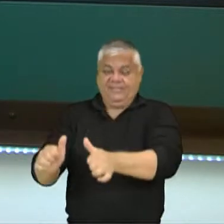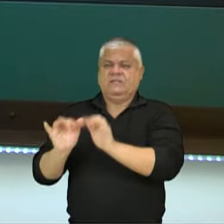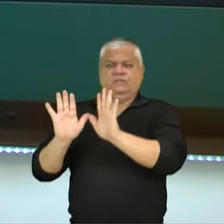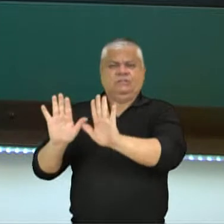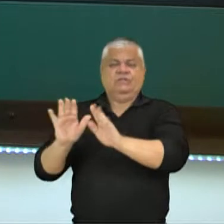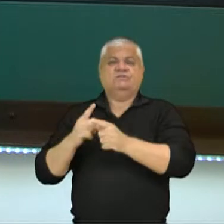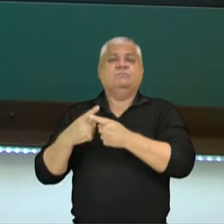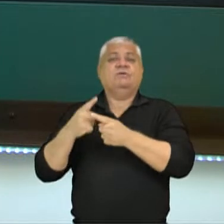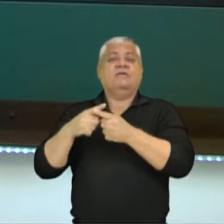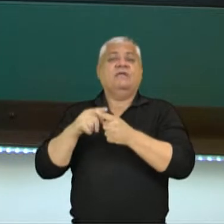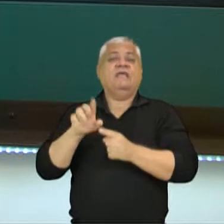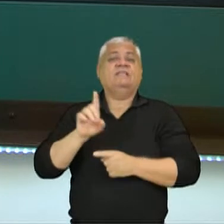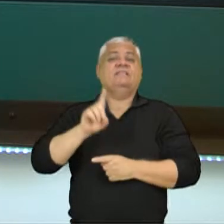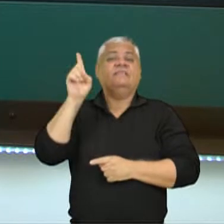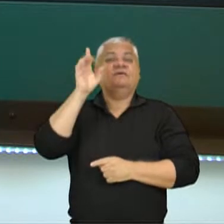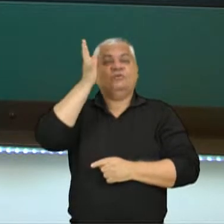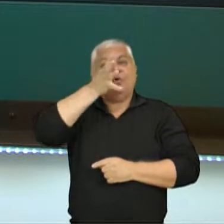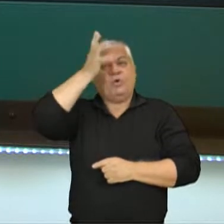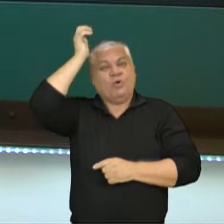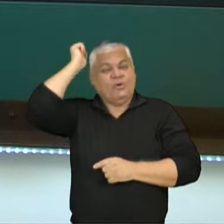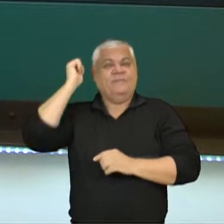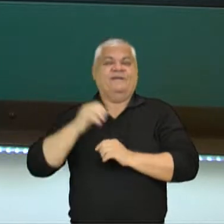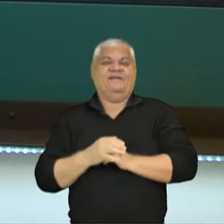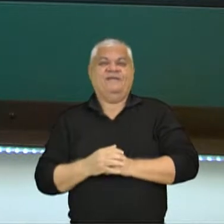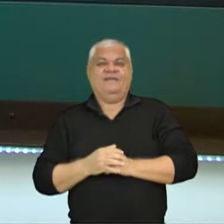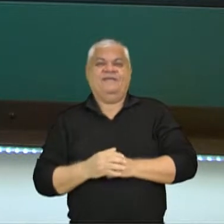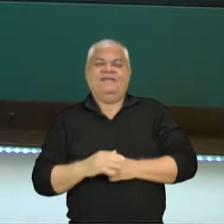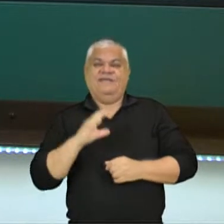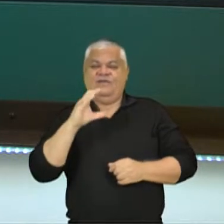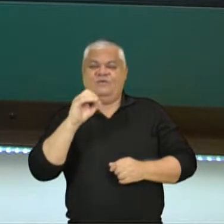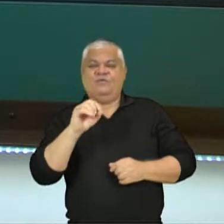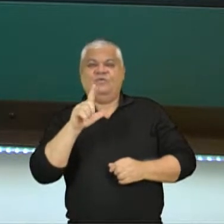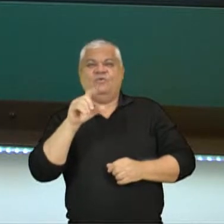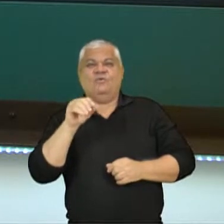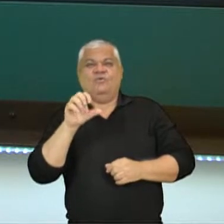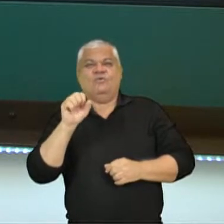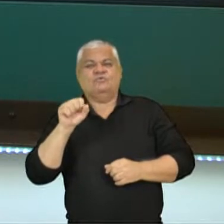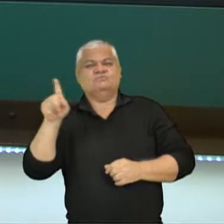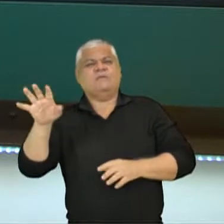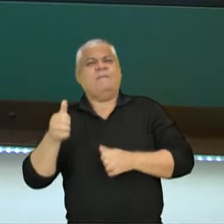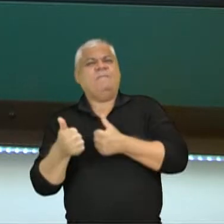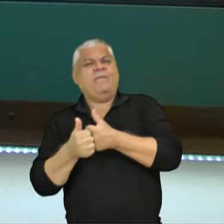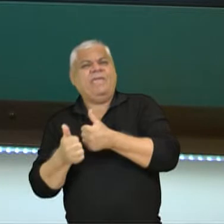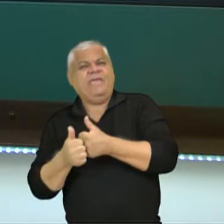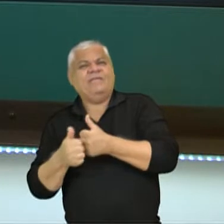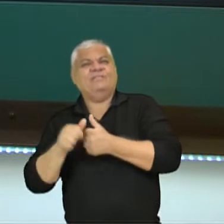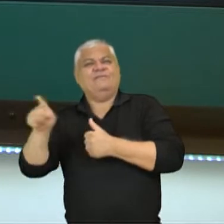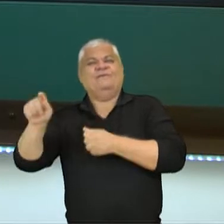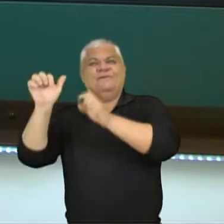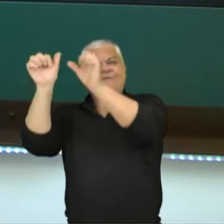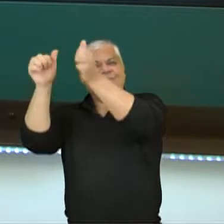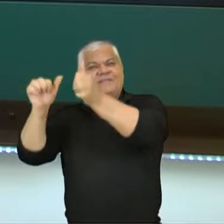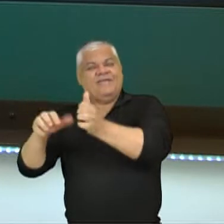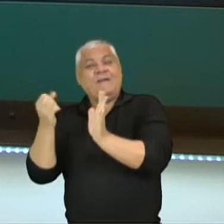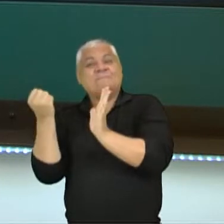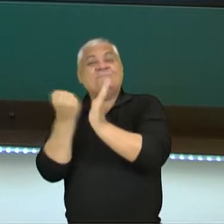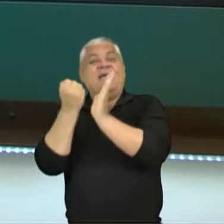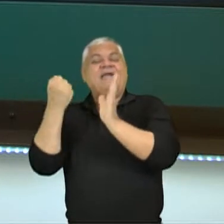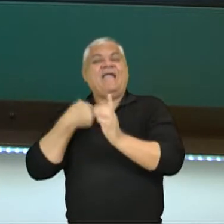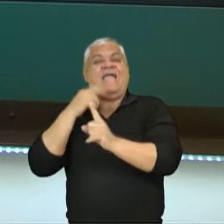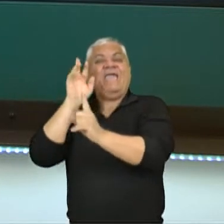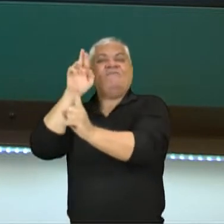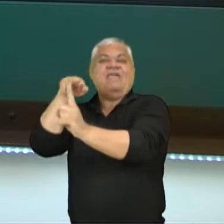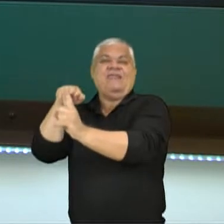pelo fato de estar esse colosso muito tempo lá, todo mundo falava, ah, é ali perto do colosso, perto do colosso. Por isso que virou